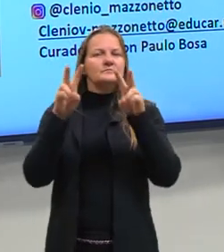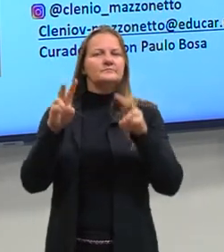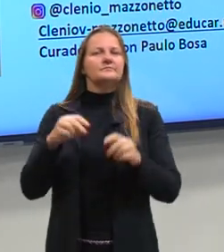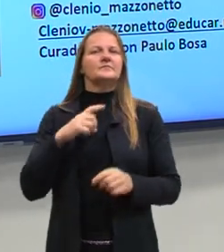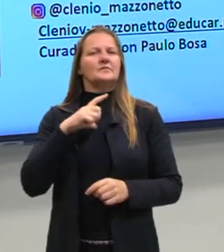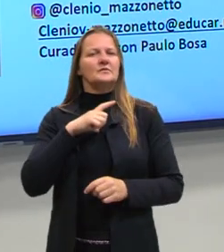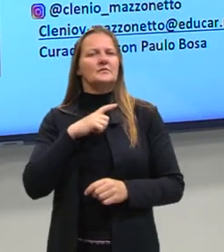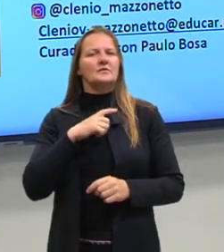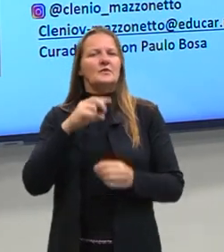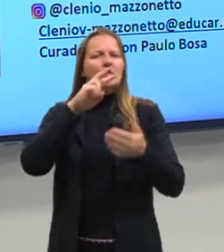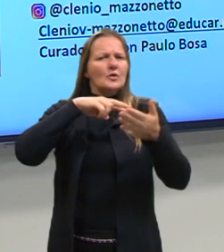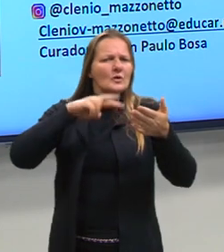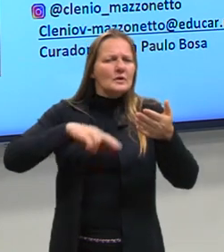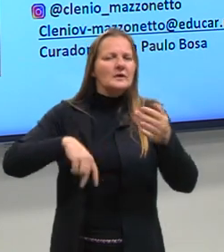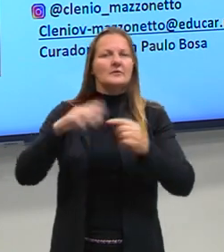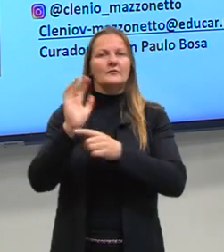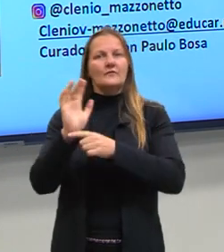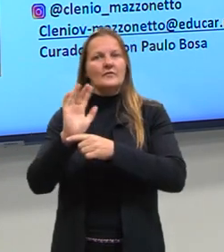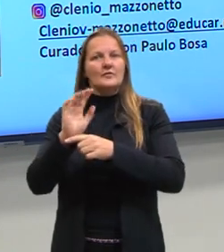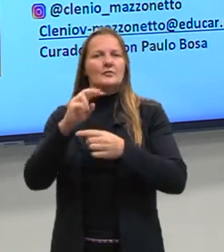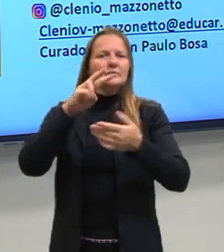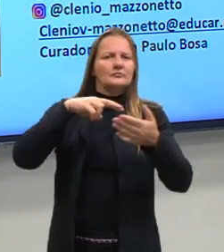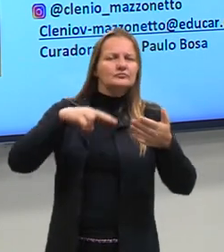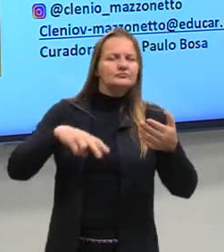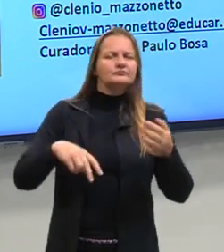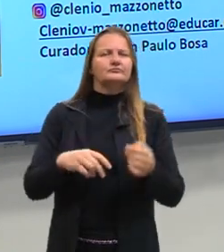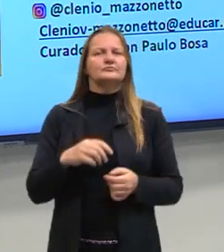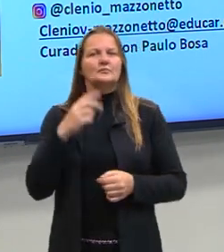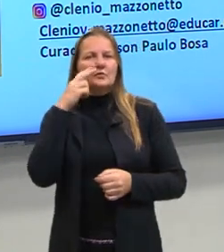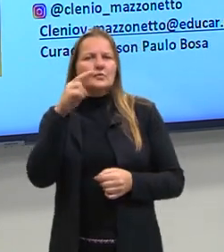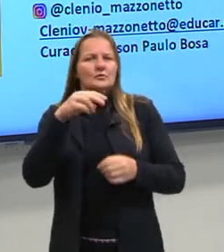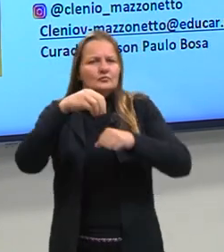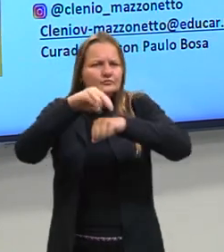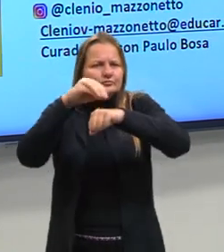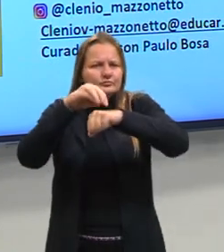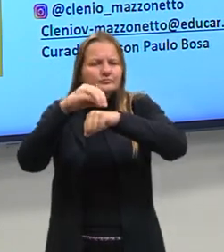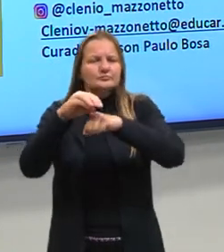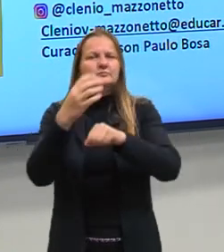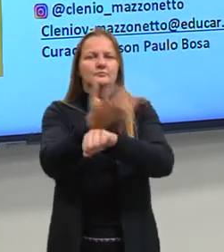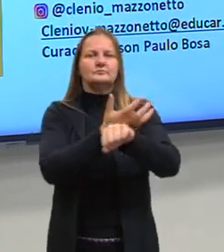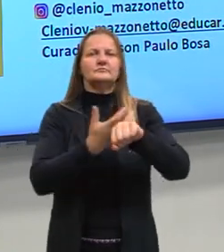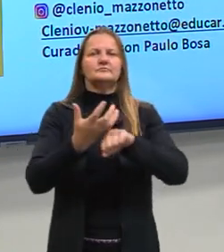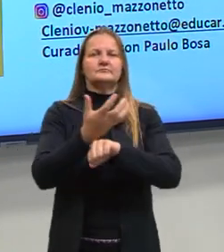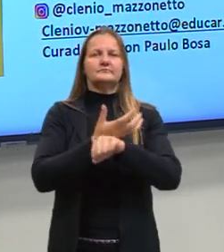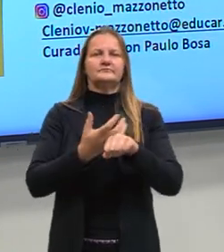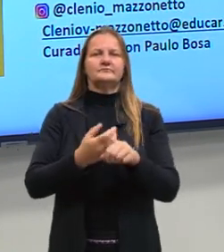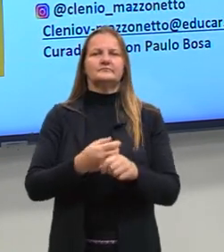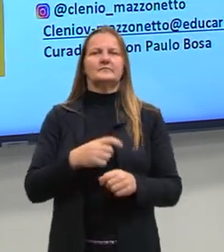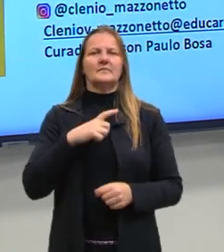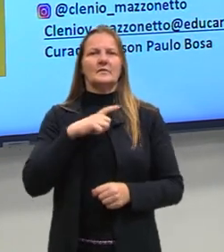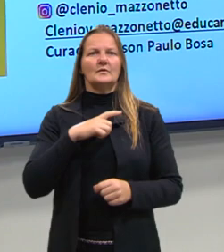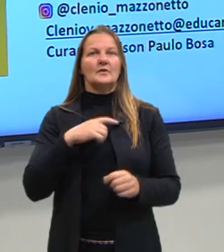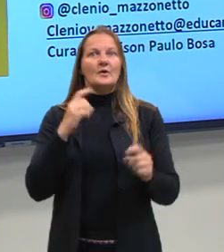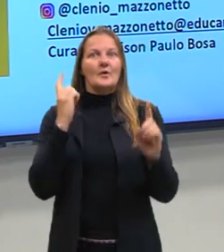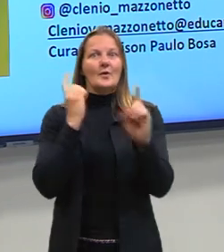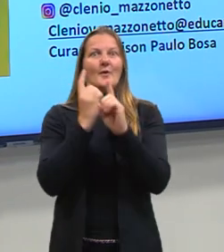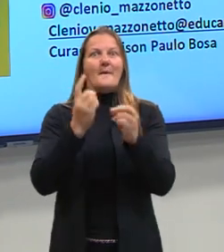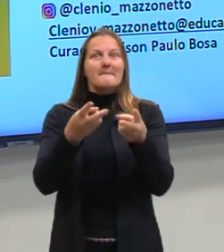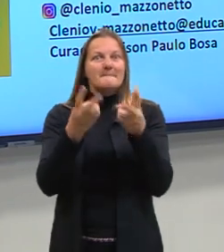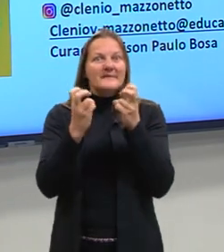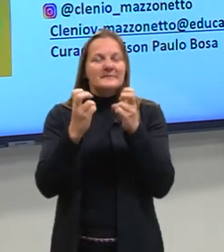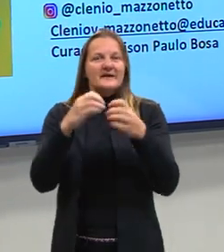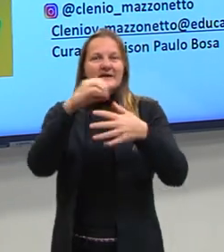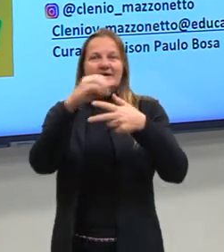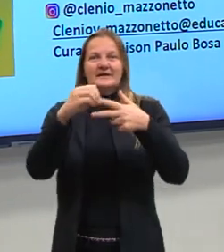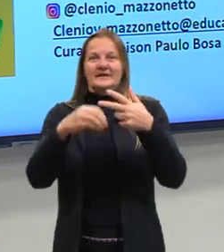lendo, vá assistindo filmes, vá anotando as nossas indicações e aqui todos os componentes. Quando nos dermos conta, o ENEM